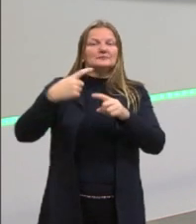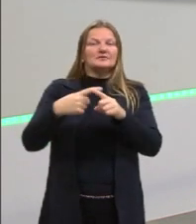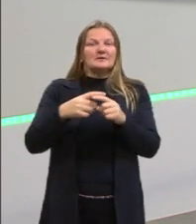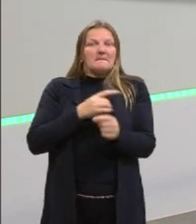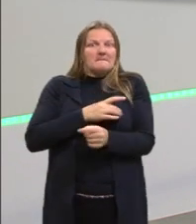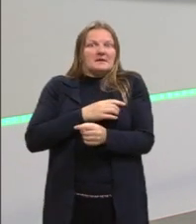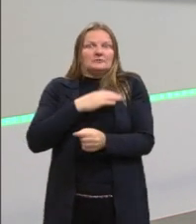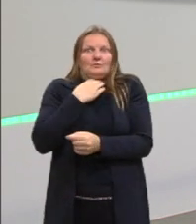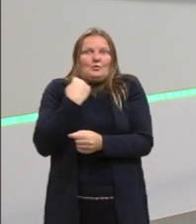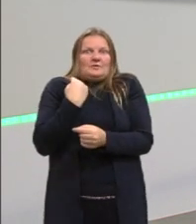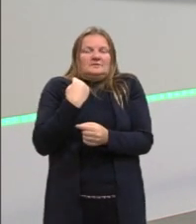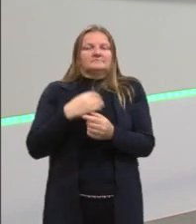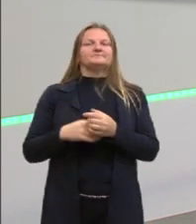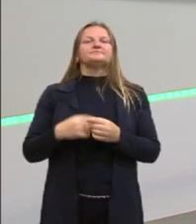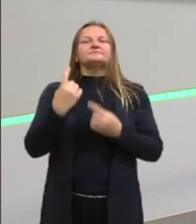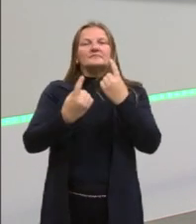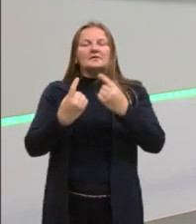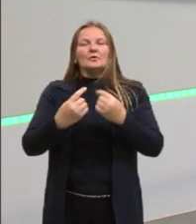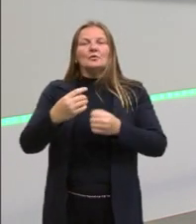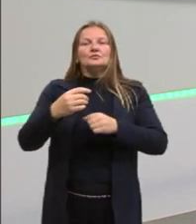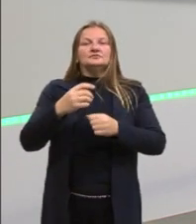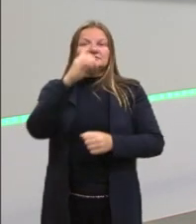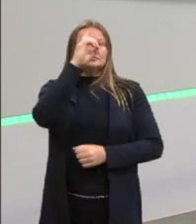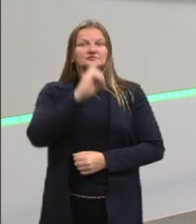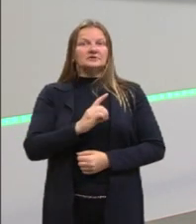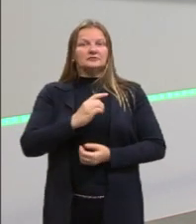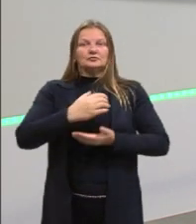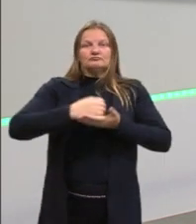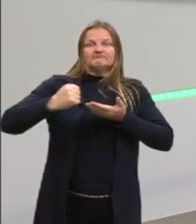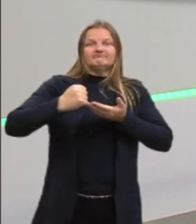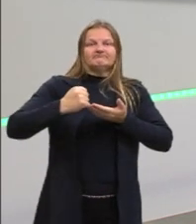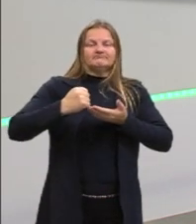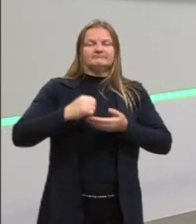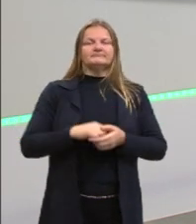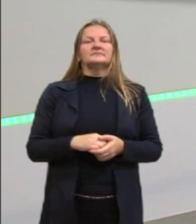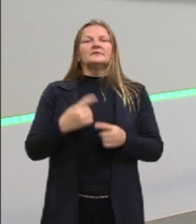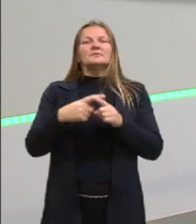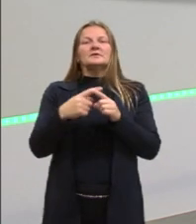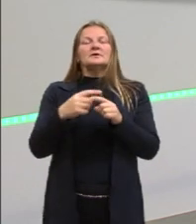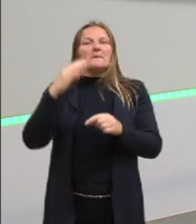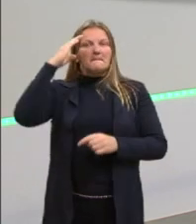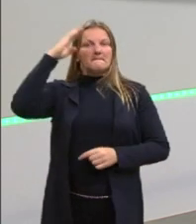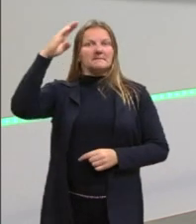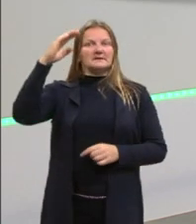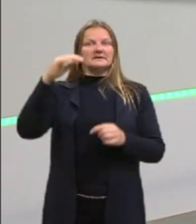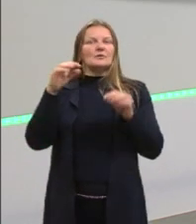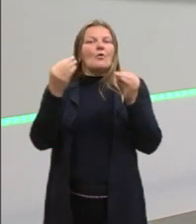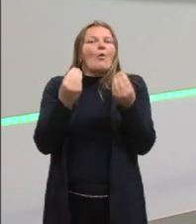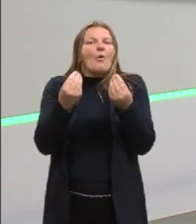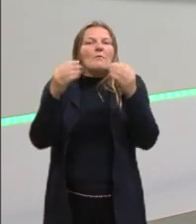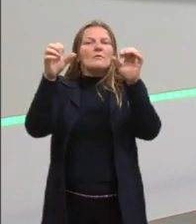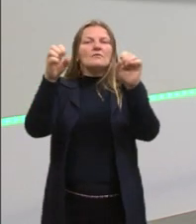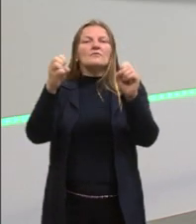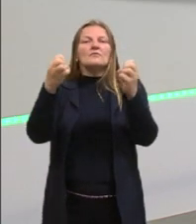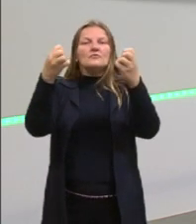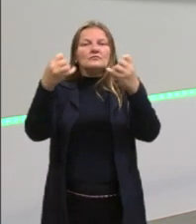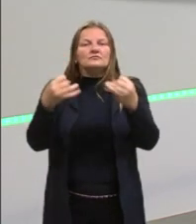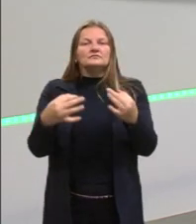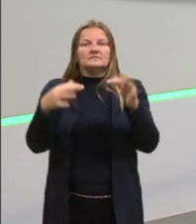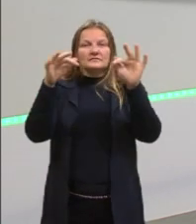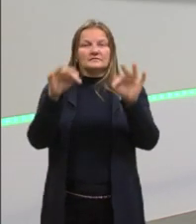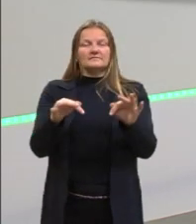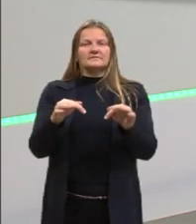políticos tiveram os direitos cassados. Então, como é que esse período terminou? Os militares tendo tanto poder, tanta